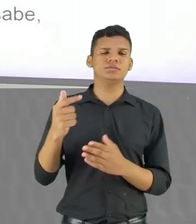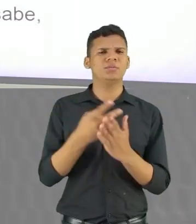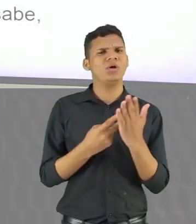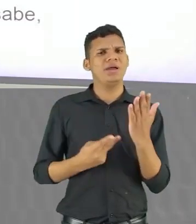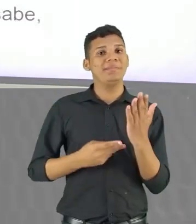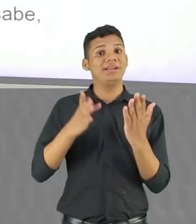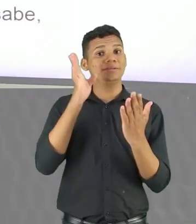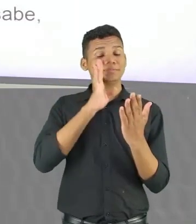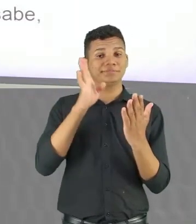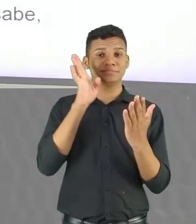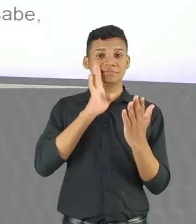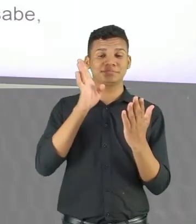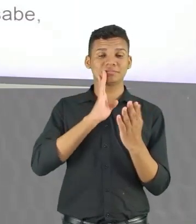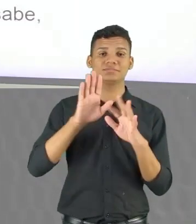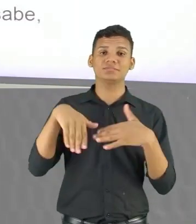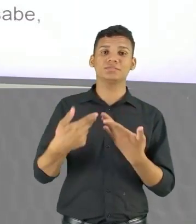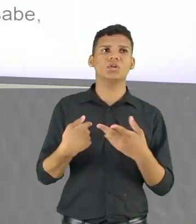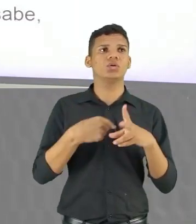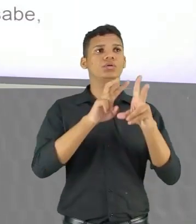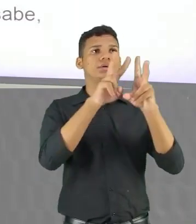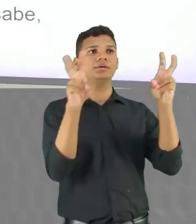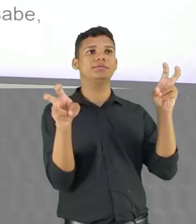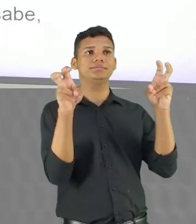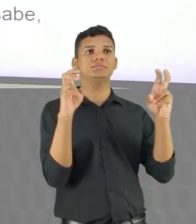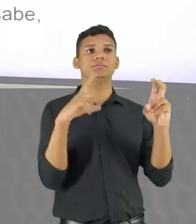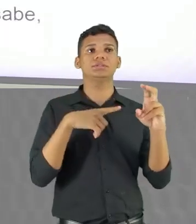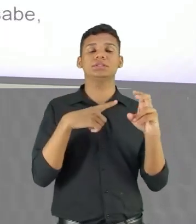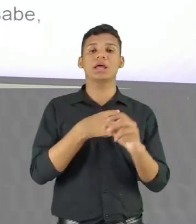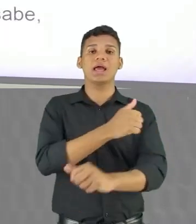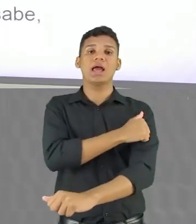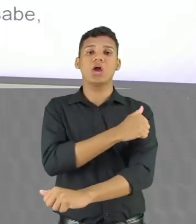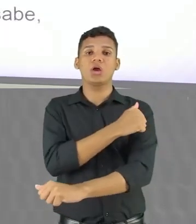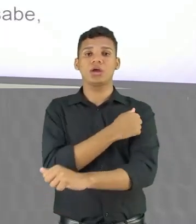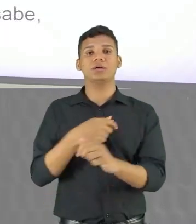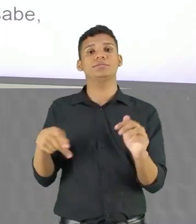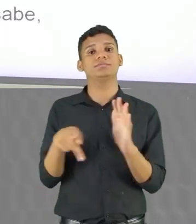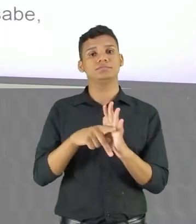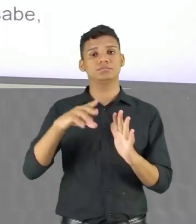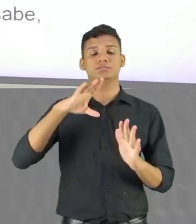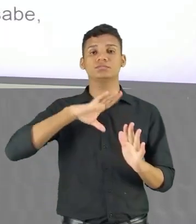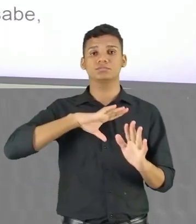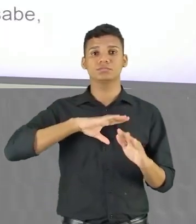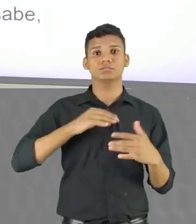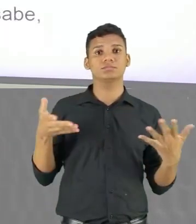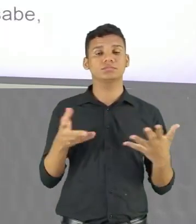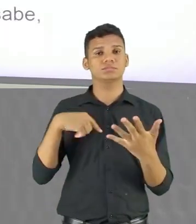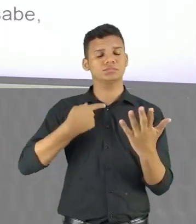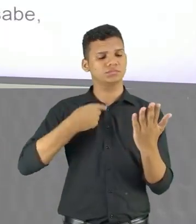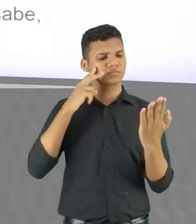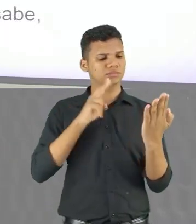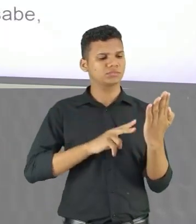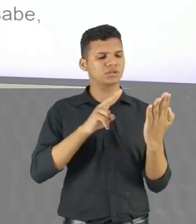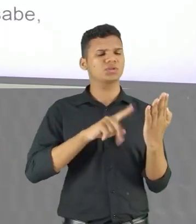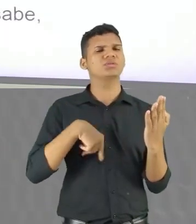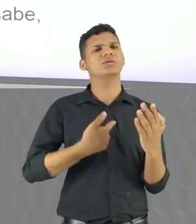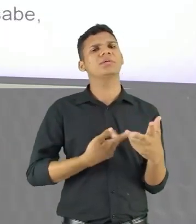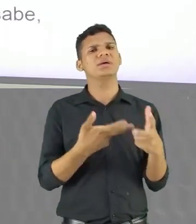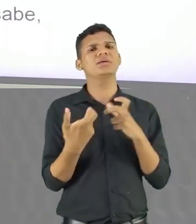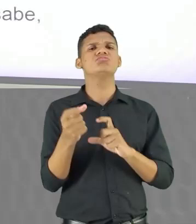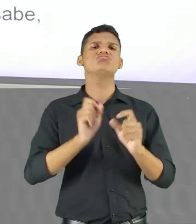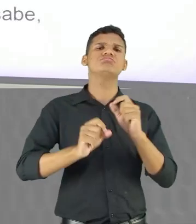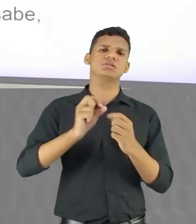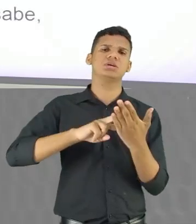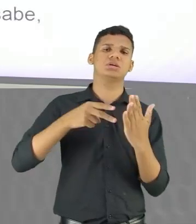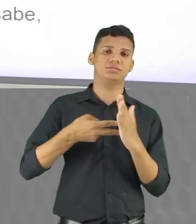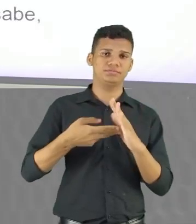poema bem legal, o título do poema é Aulas de Português, e aí a gente vai fazer a leitura e ver o que a gente consegue interpretar a